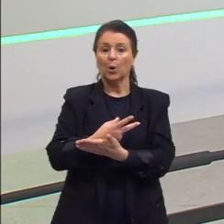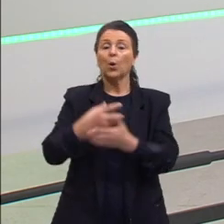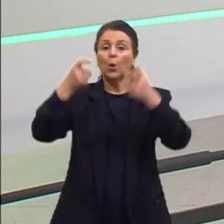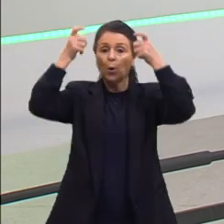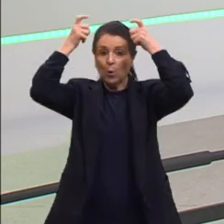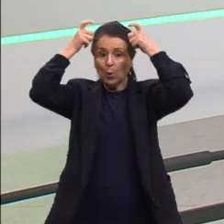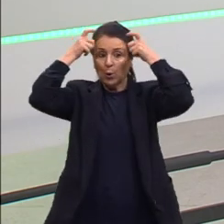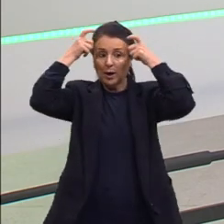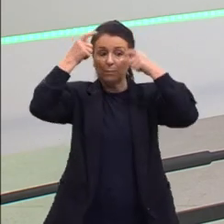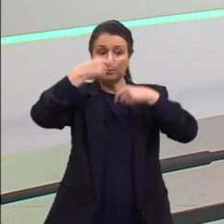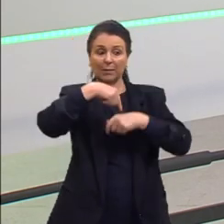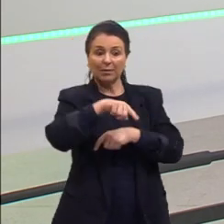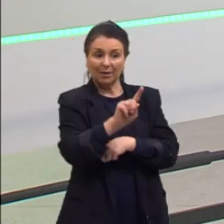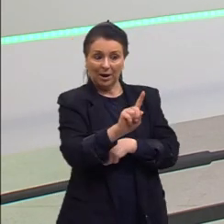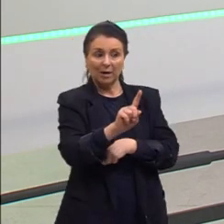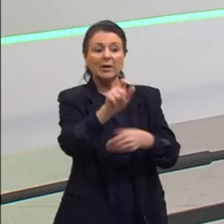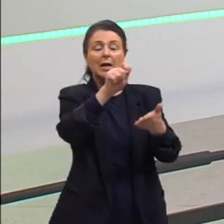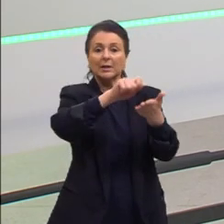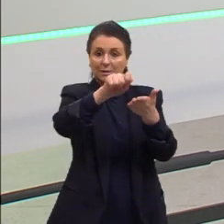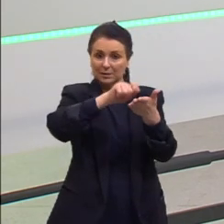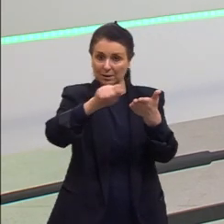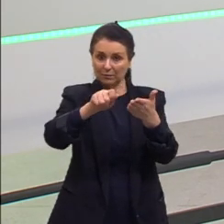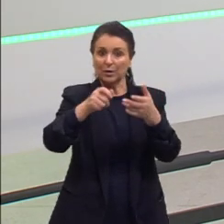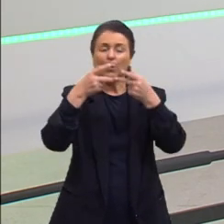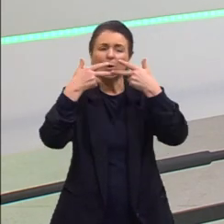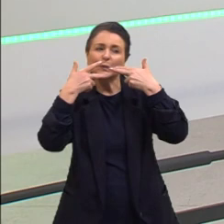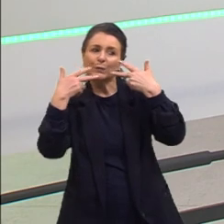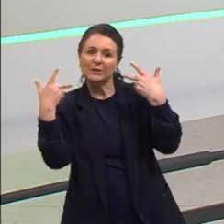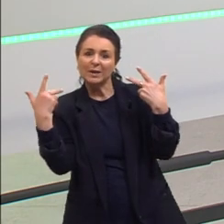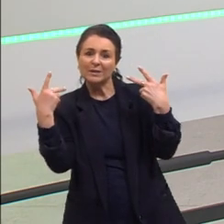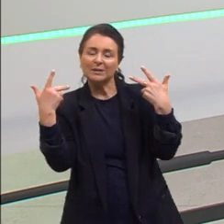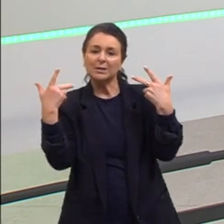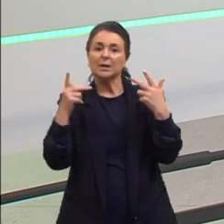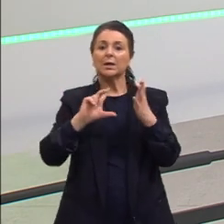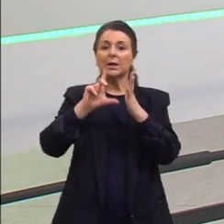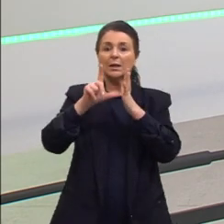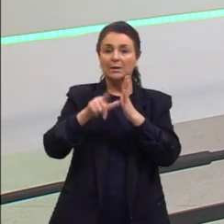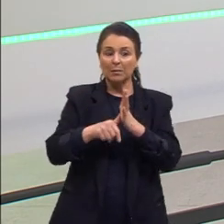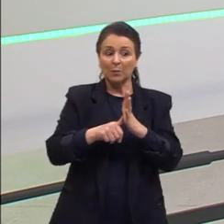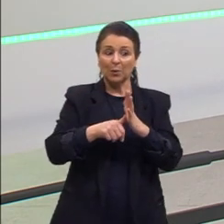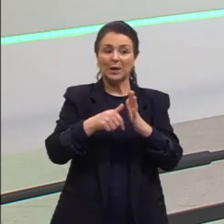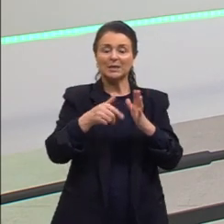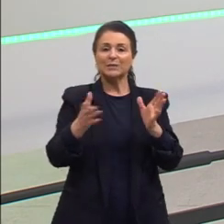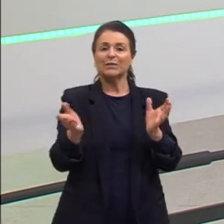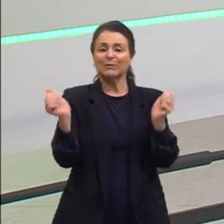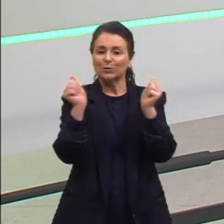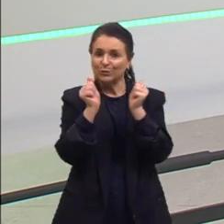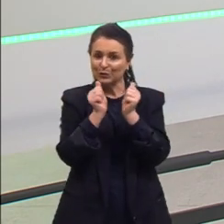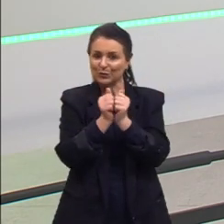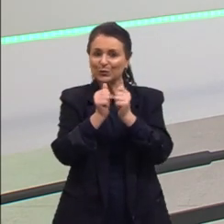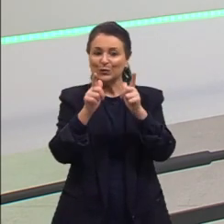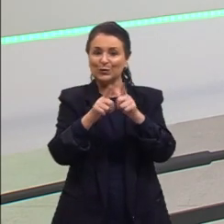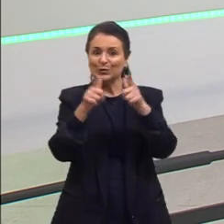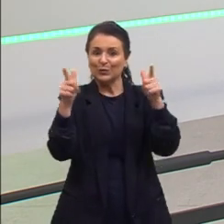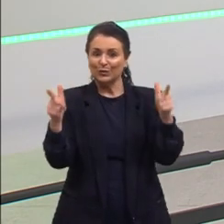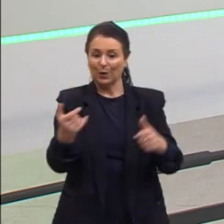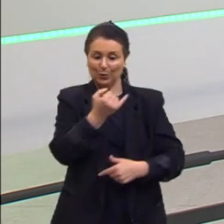novidades e escreviam as novidades que iam parar nesse grande jornal do Império Romano.